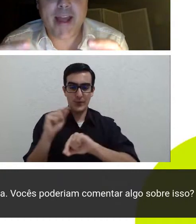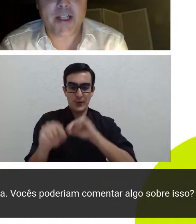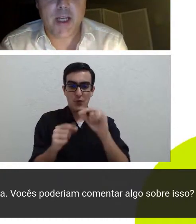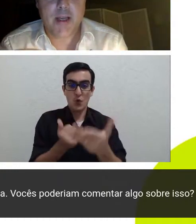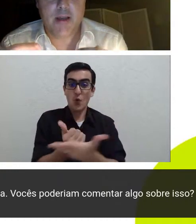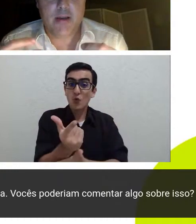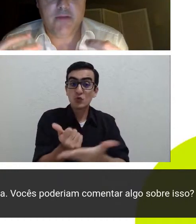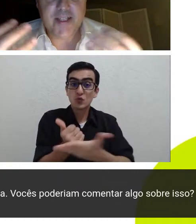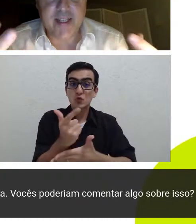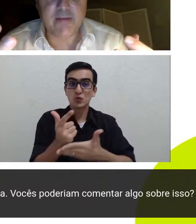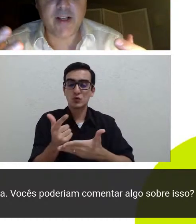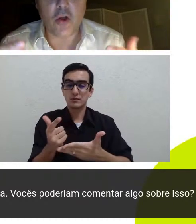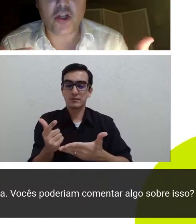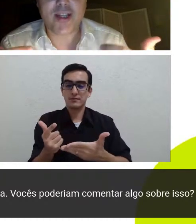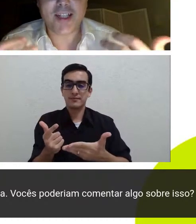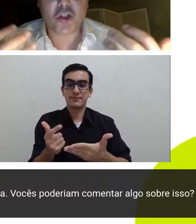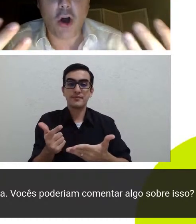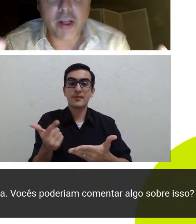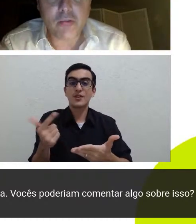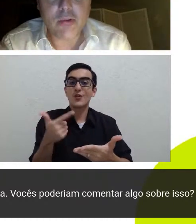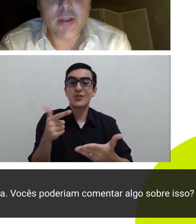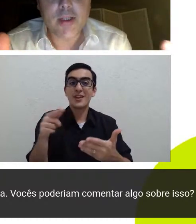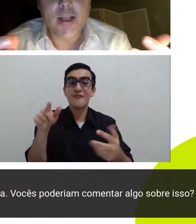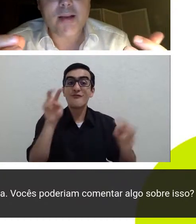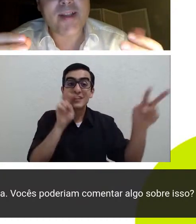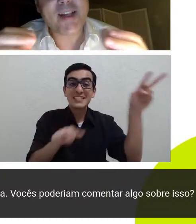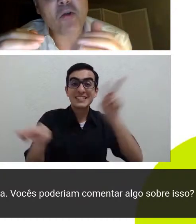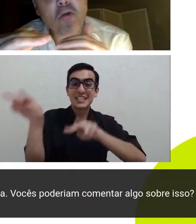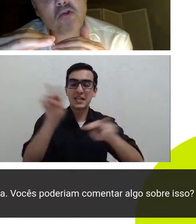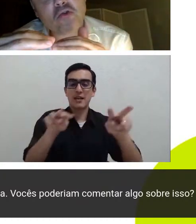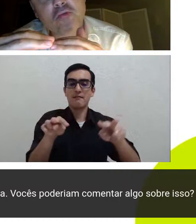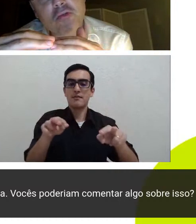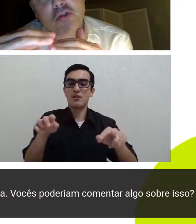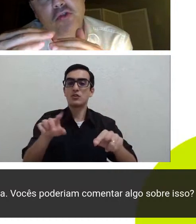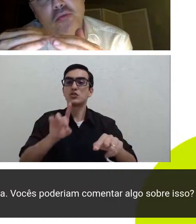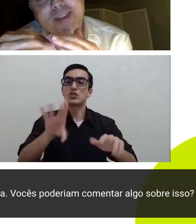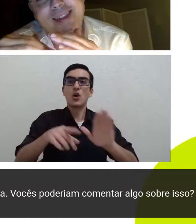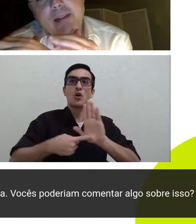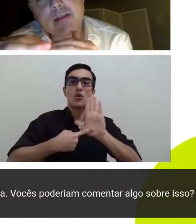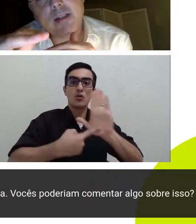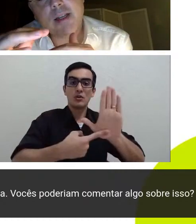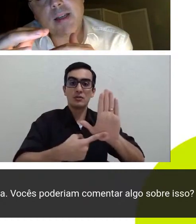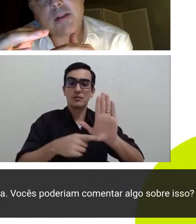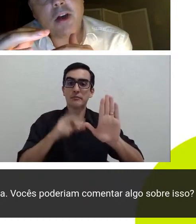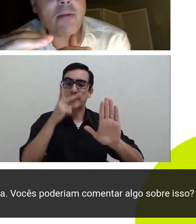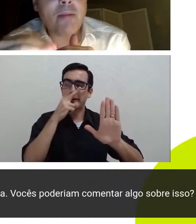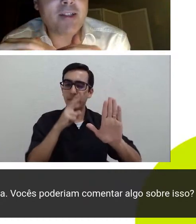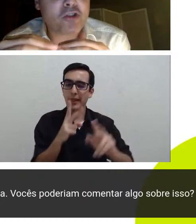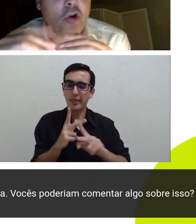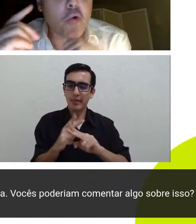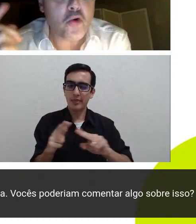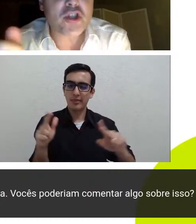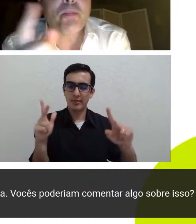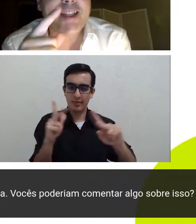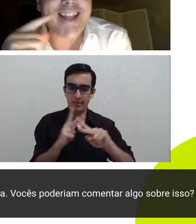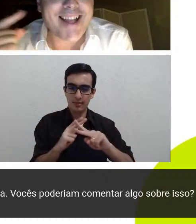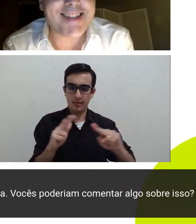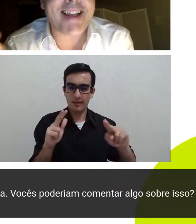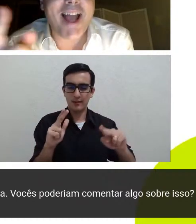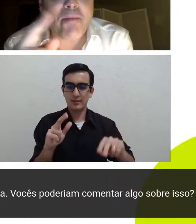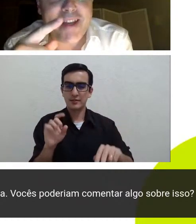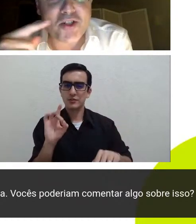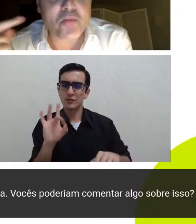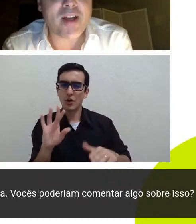já não é mais visível ostentatório mas é um consumo subtil que normalmente só os que